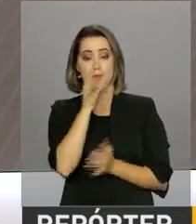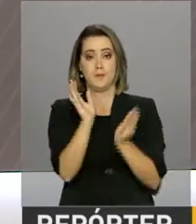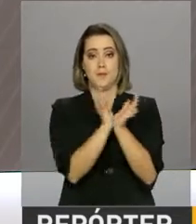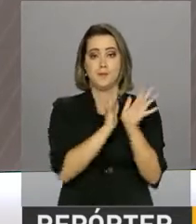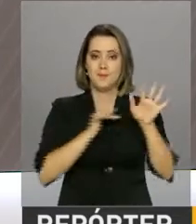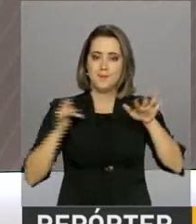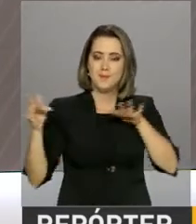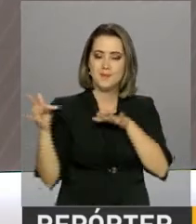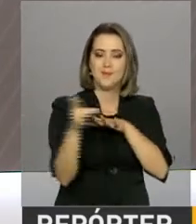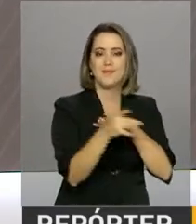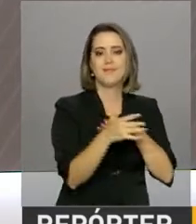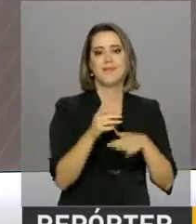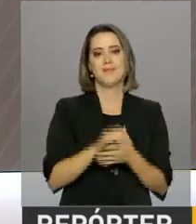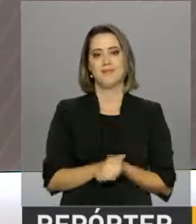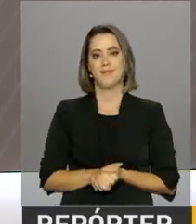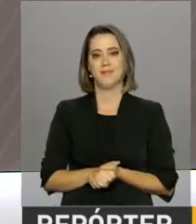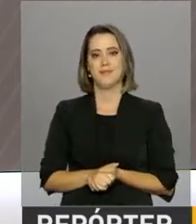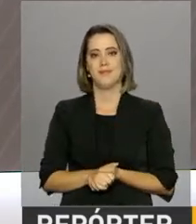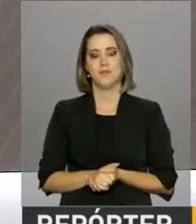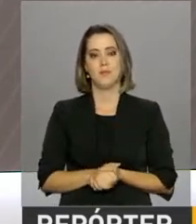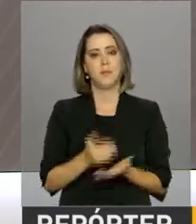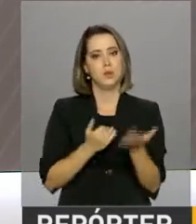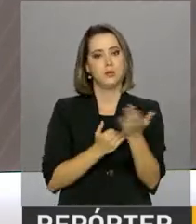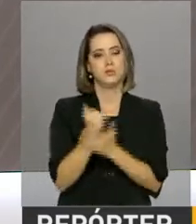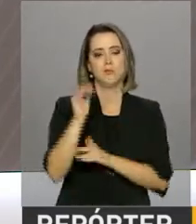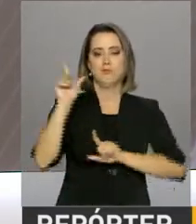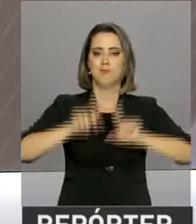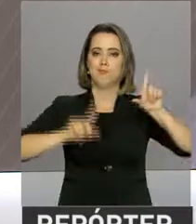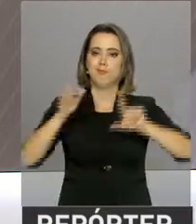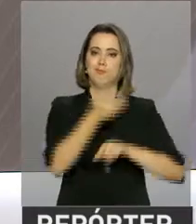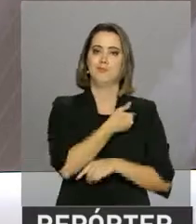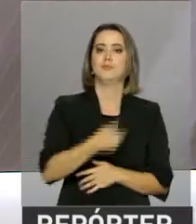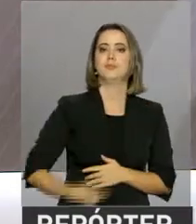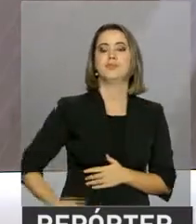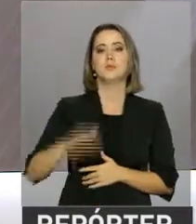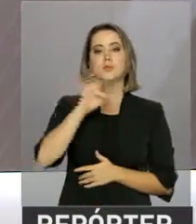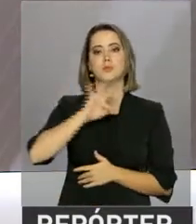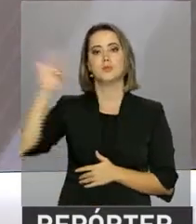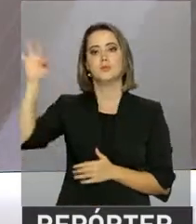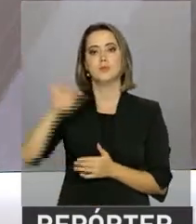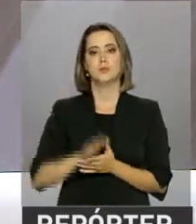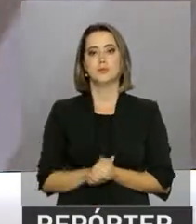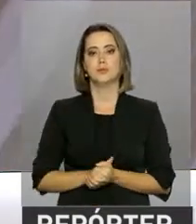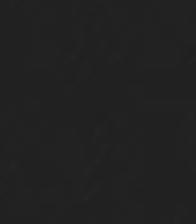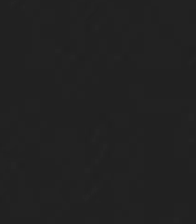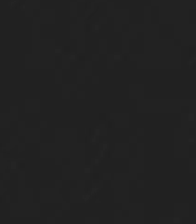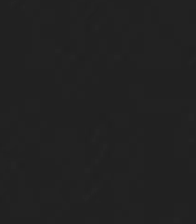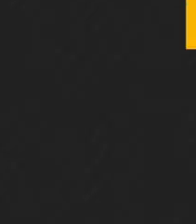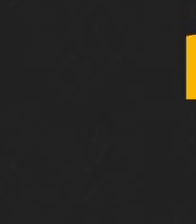novidades nas nossas redes sociais. Continue com a gente aqui na NBR, na TV do Governo Federal.